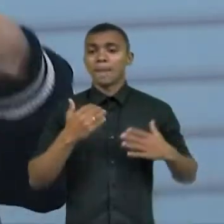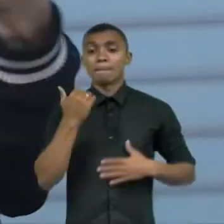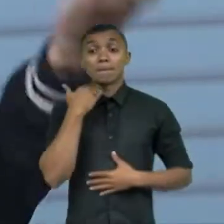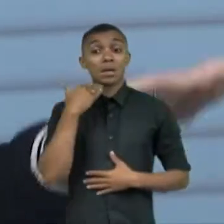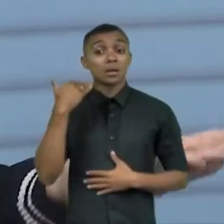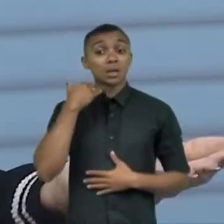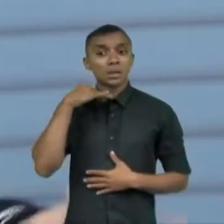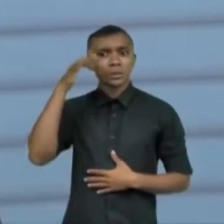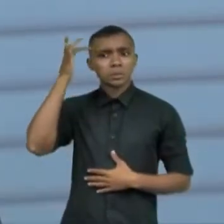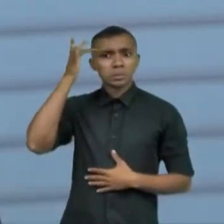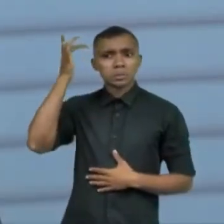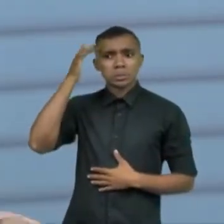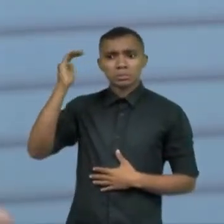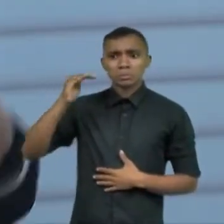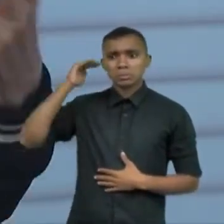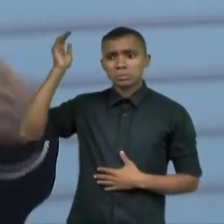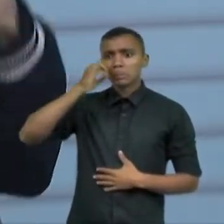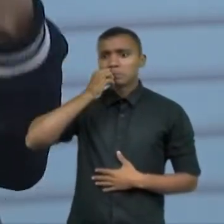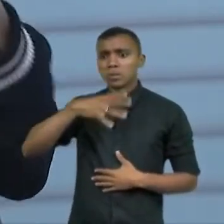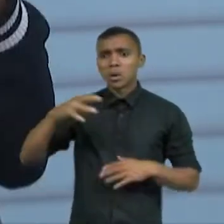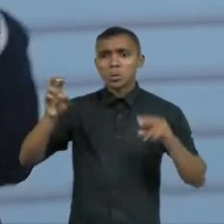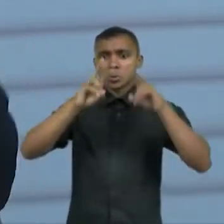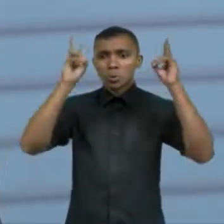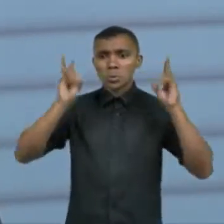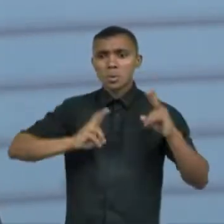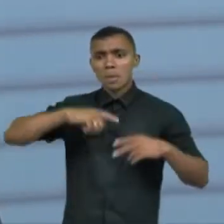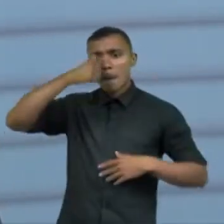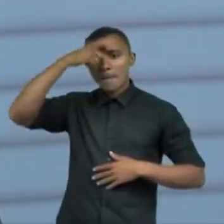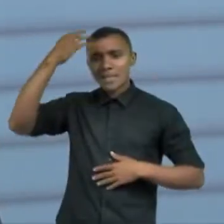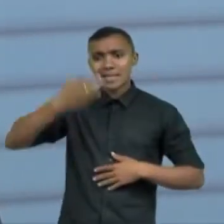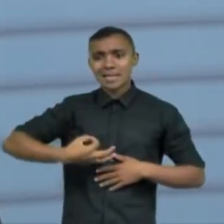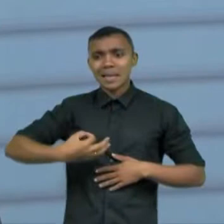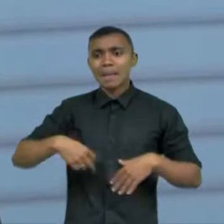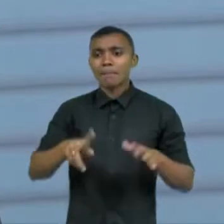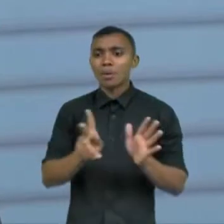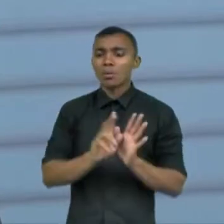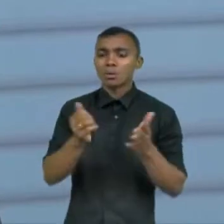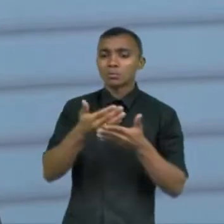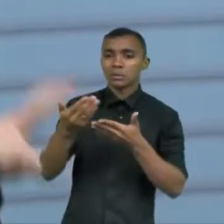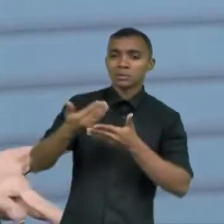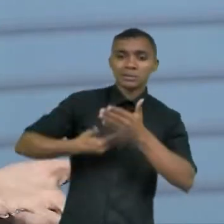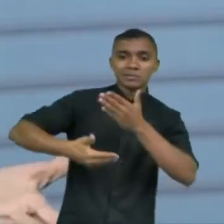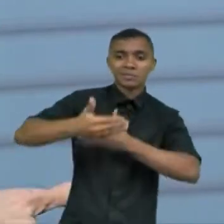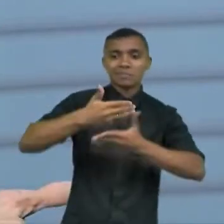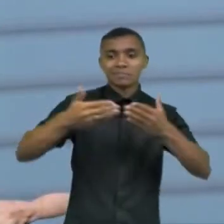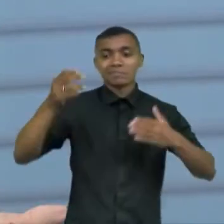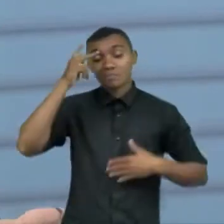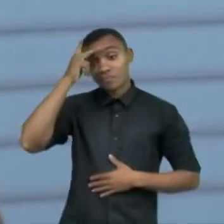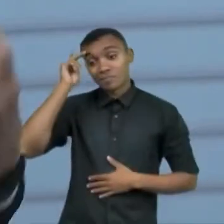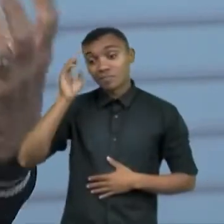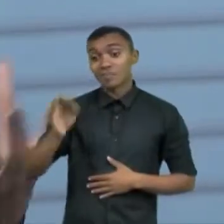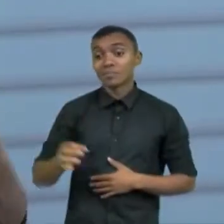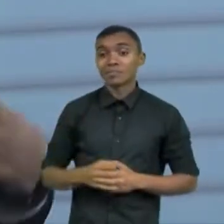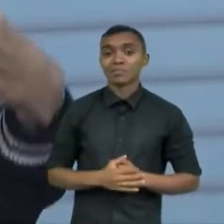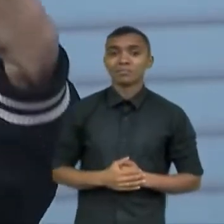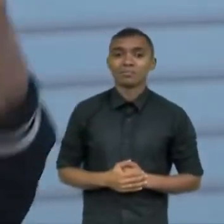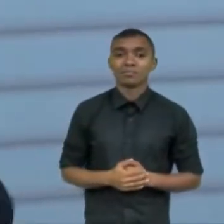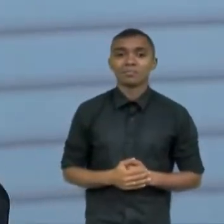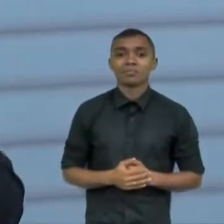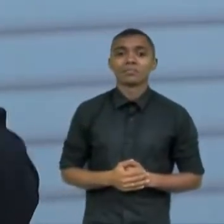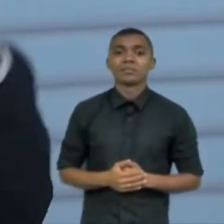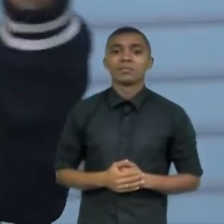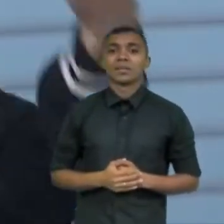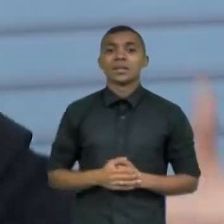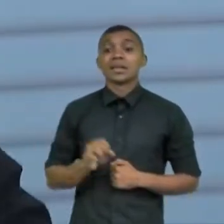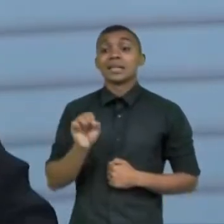gente sabe que tem um nível muito bom de compreensão das necessidades dos seus clientes você imagina num órgão